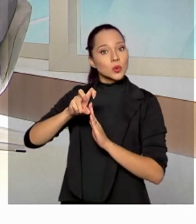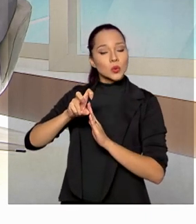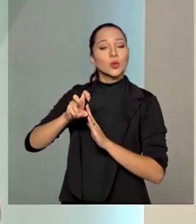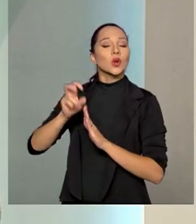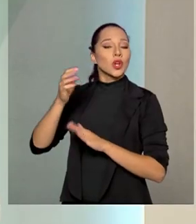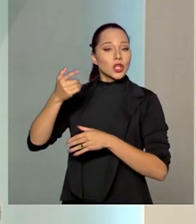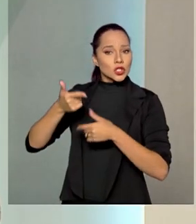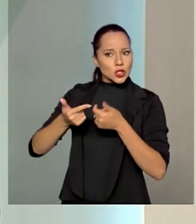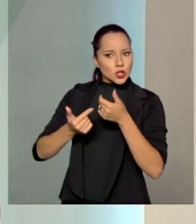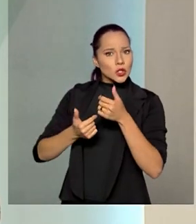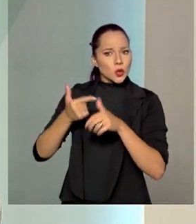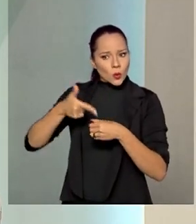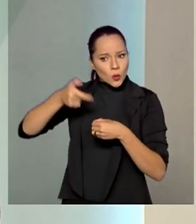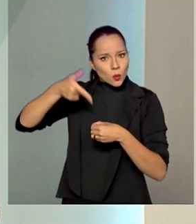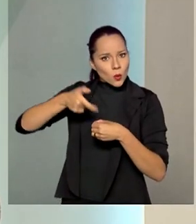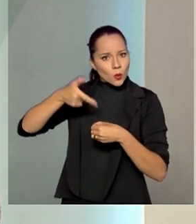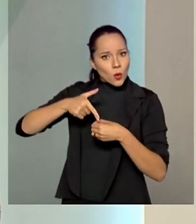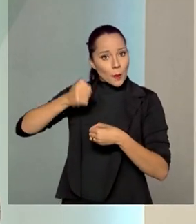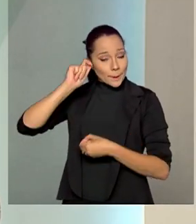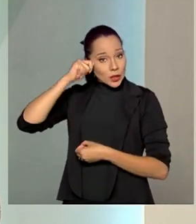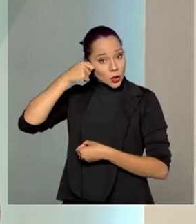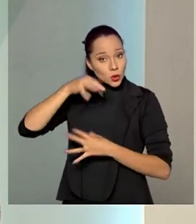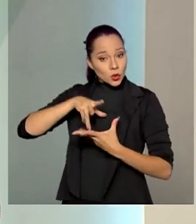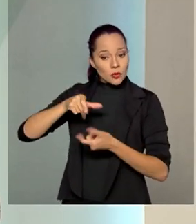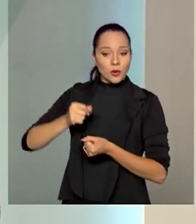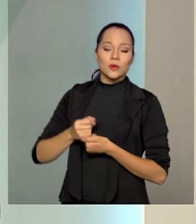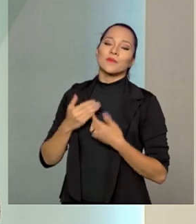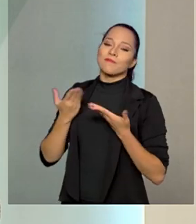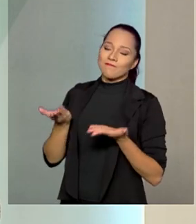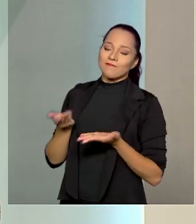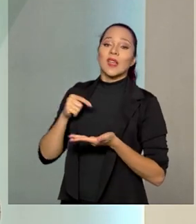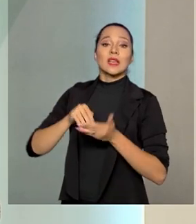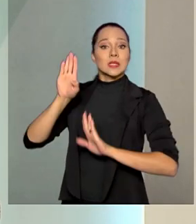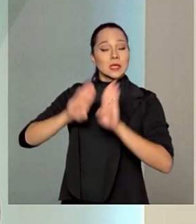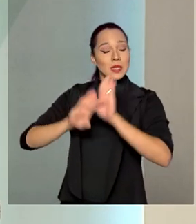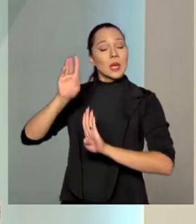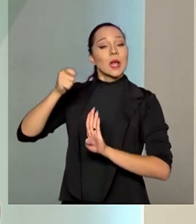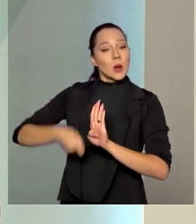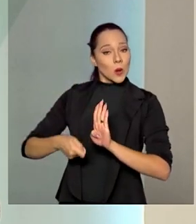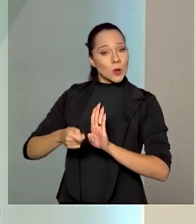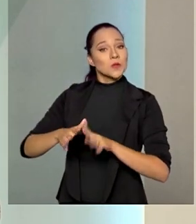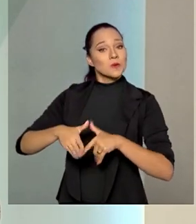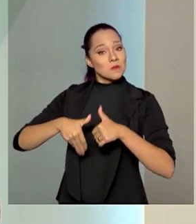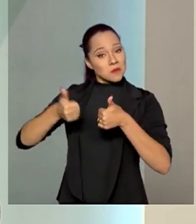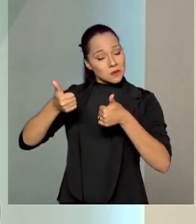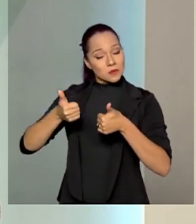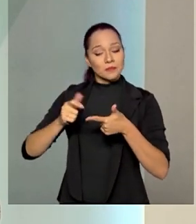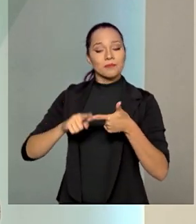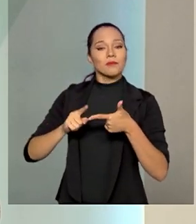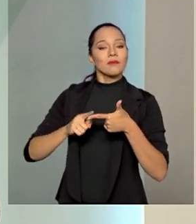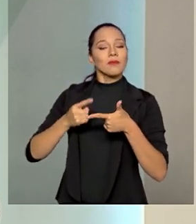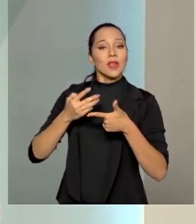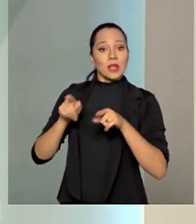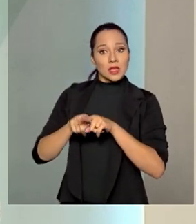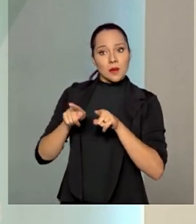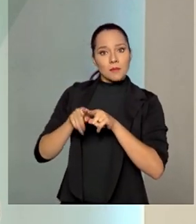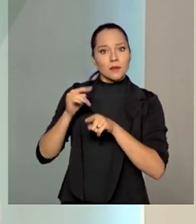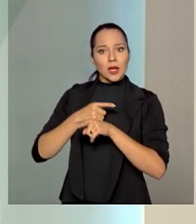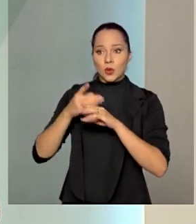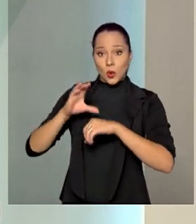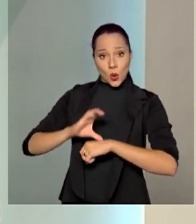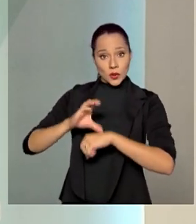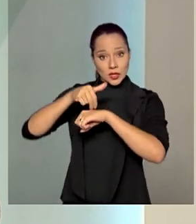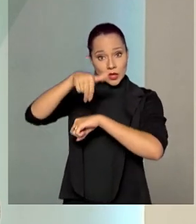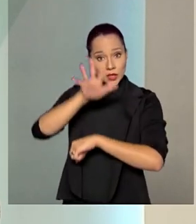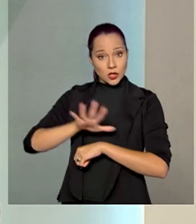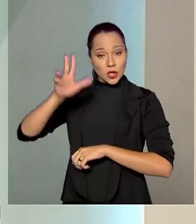petróleo do mundo nos próximos 10 anos, fruto desses leilões exitosos, fruto das resoluções do Conselho